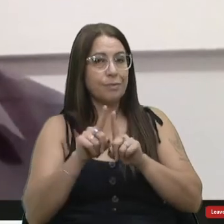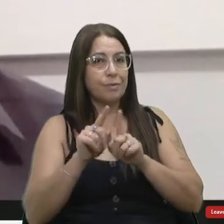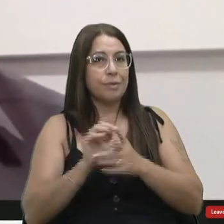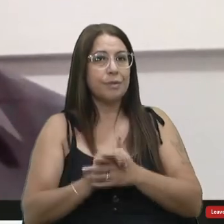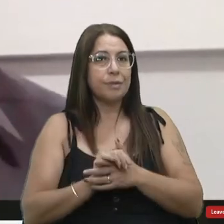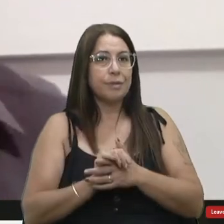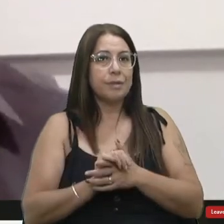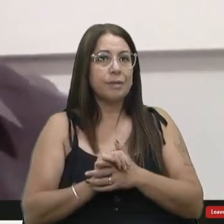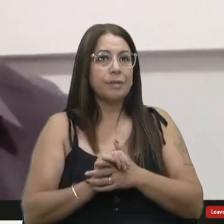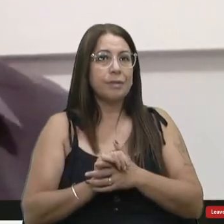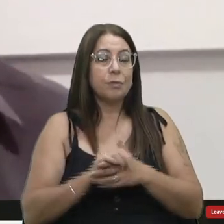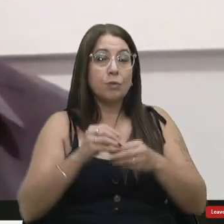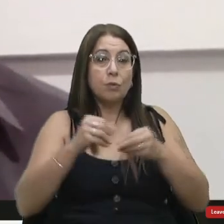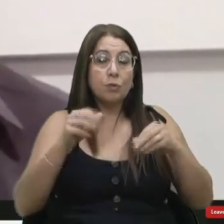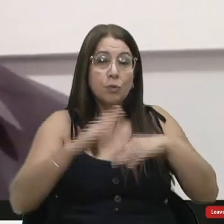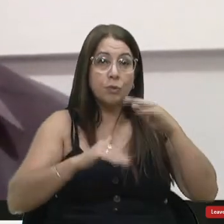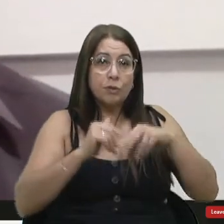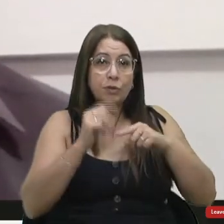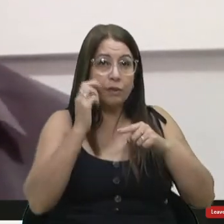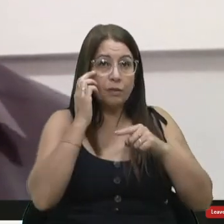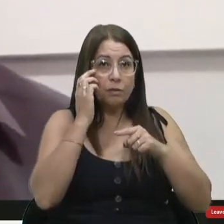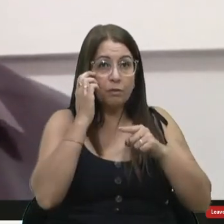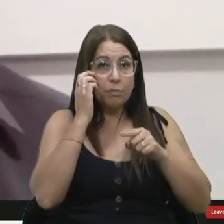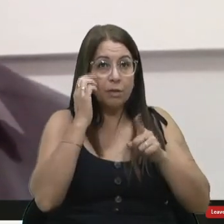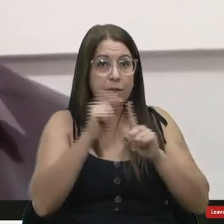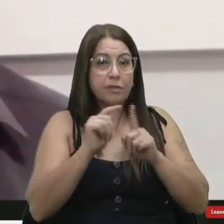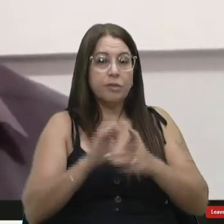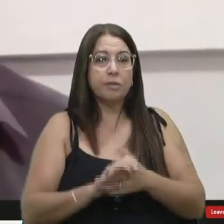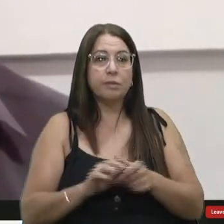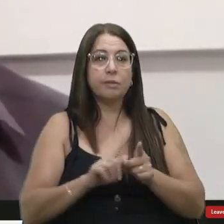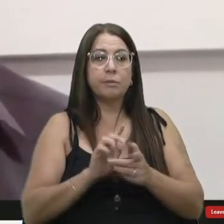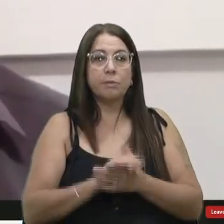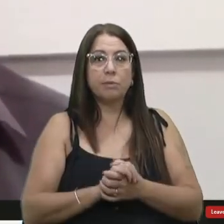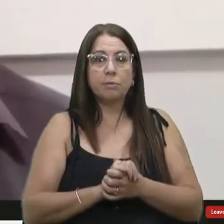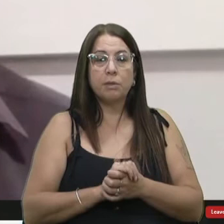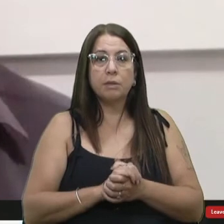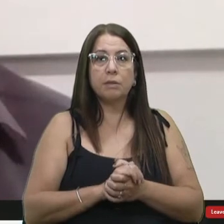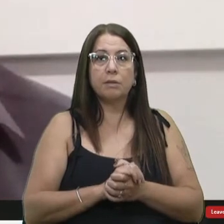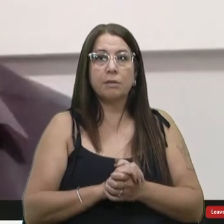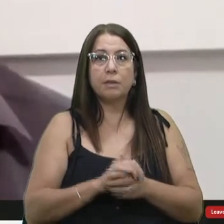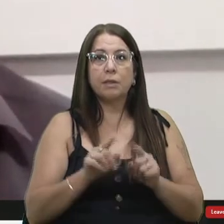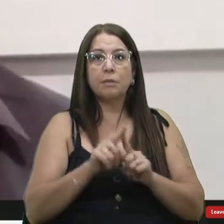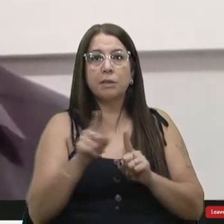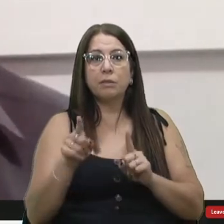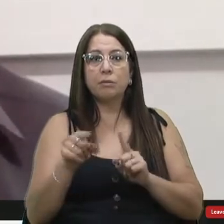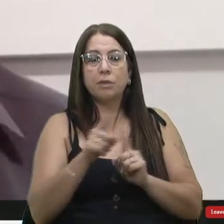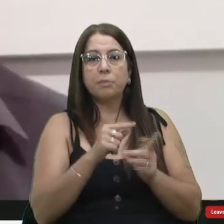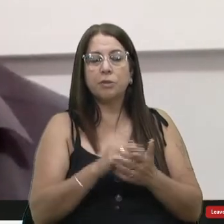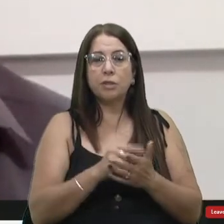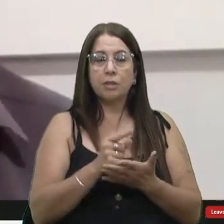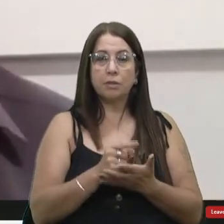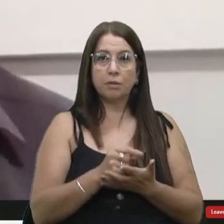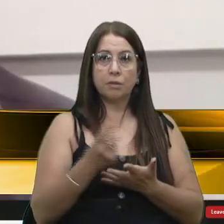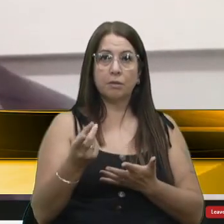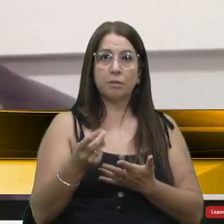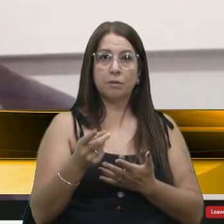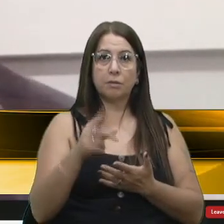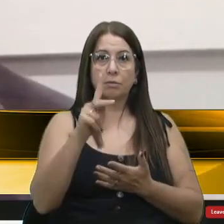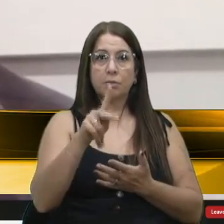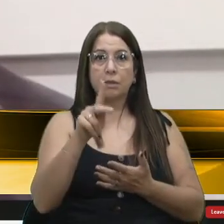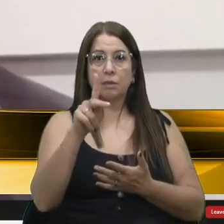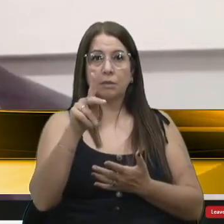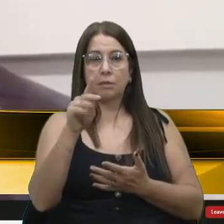loteamento for feito, dando essa atenção, eu acredito que nós podemos... Esse pedido de informação aí da bancada do PSB,